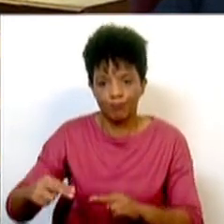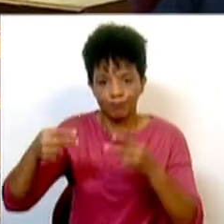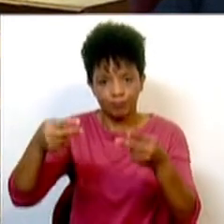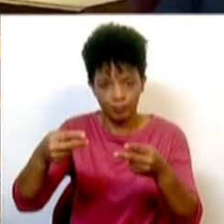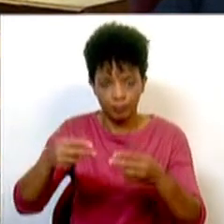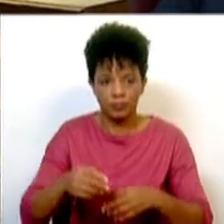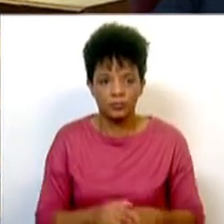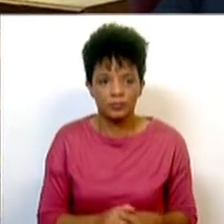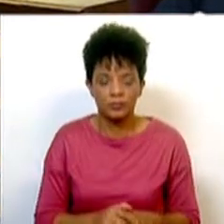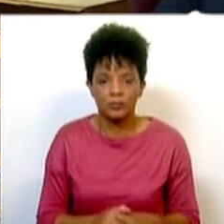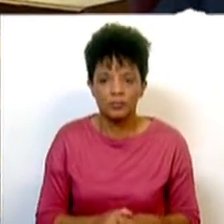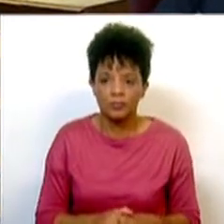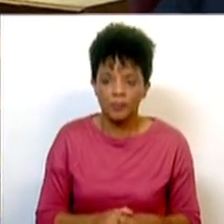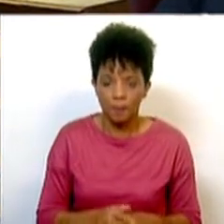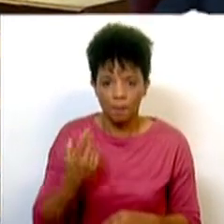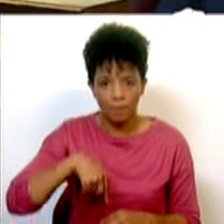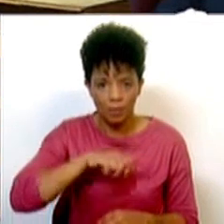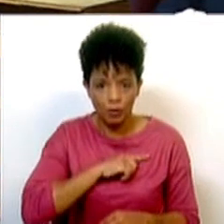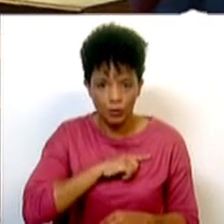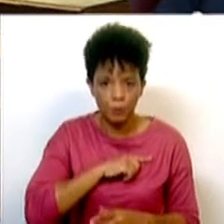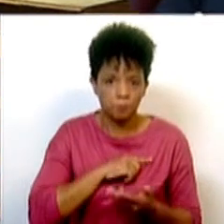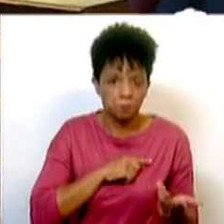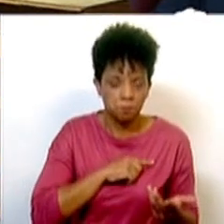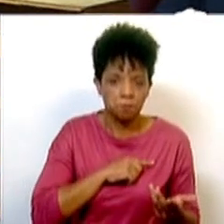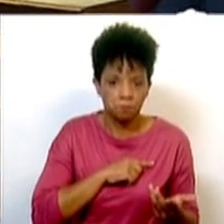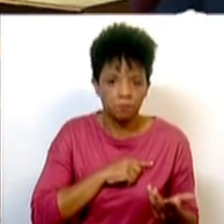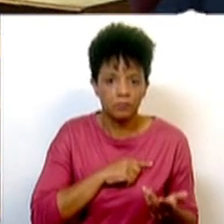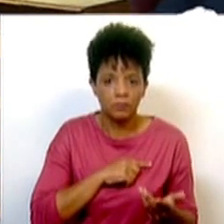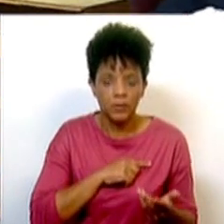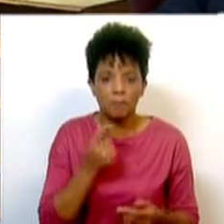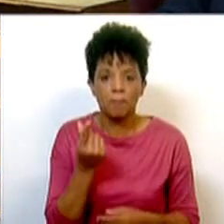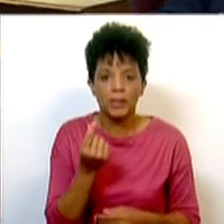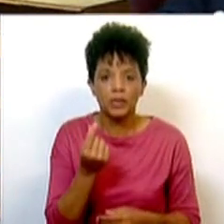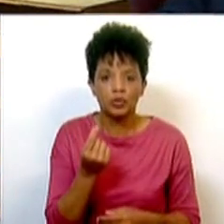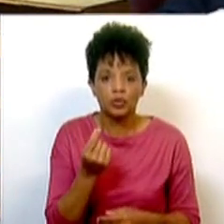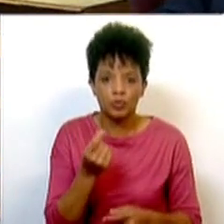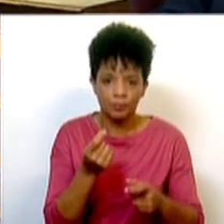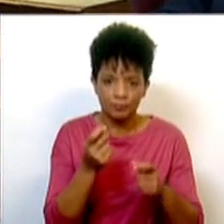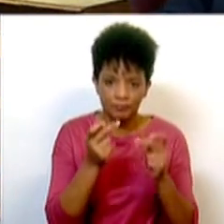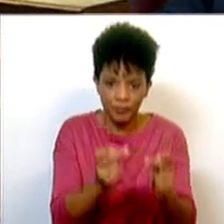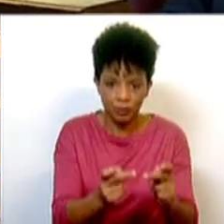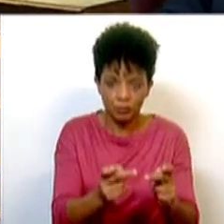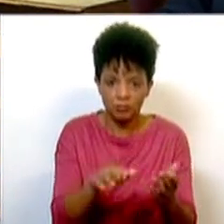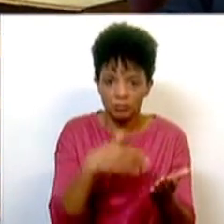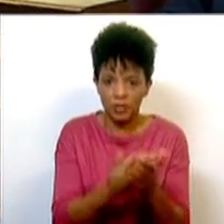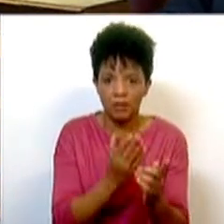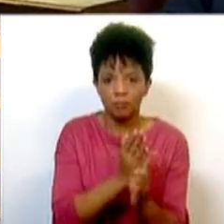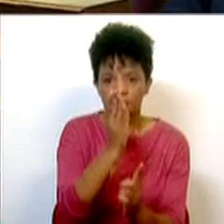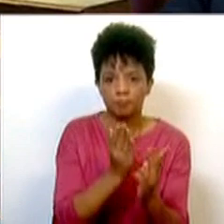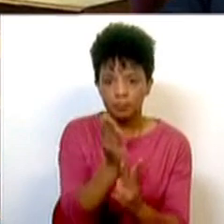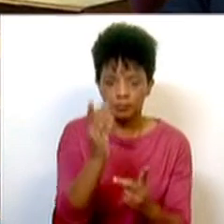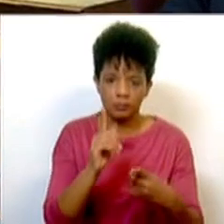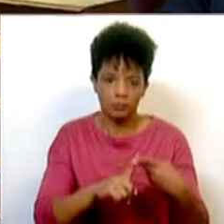temos para nós que a fixação administrativa de preços, das duas uma, ou leva